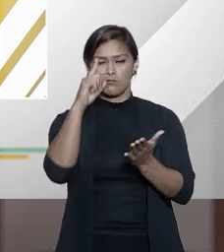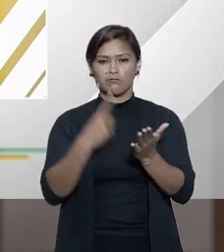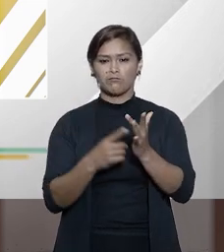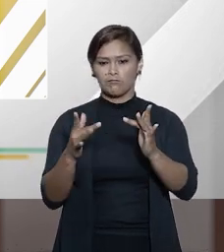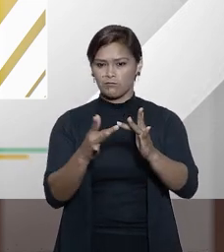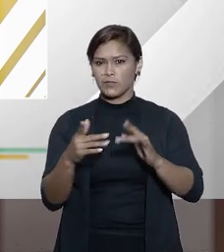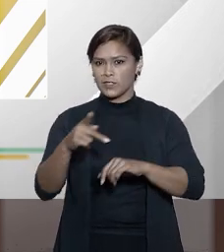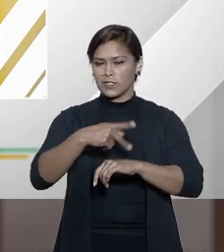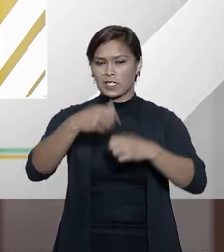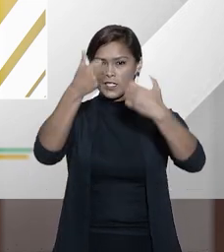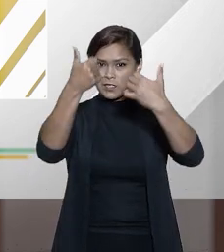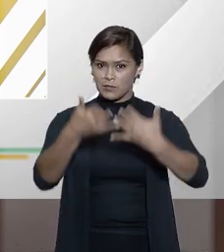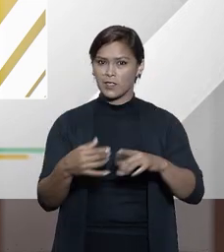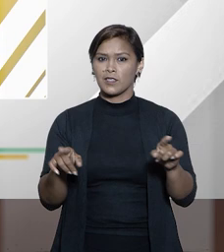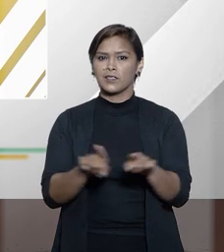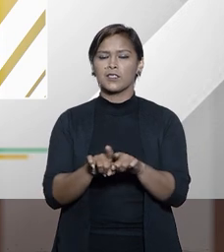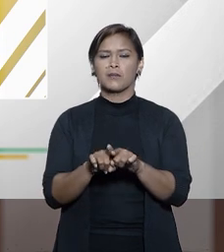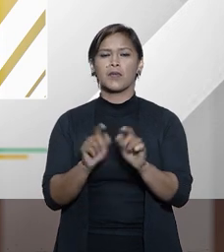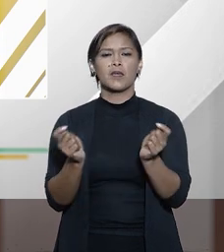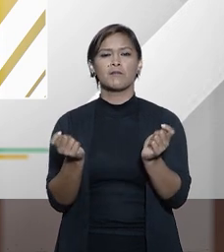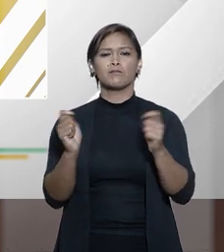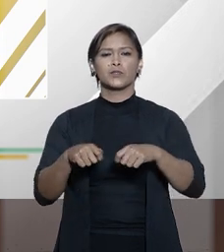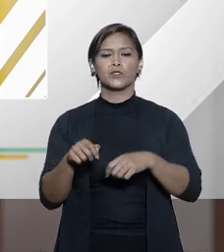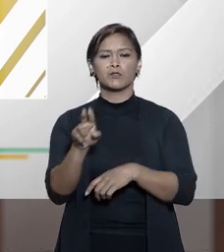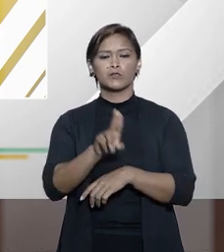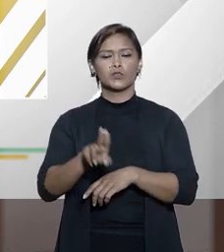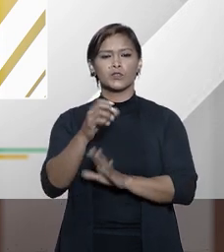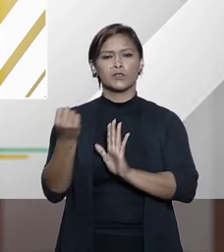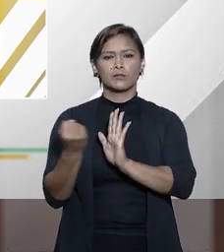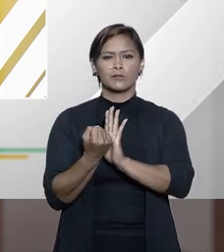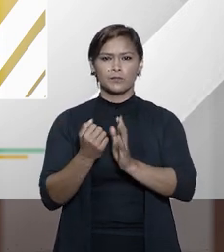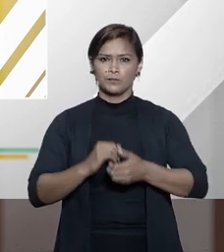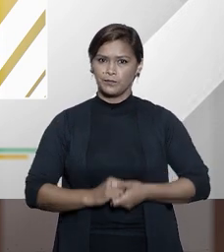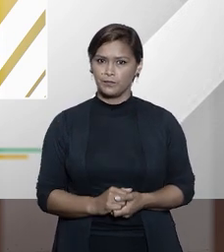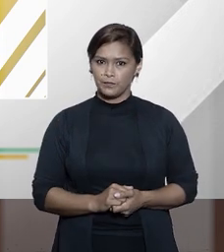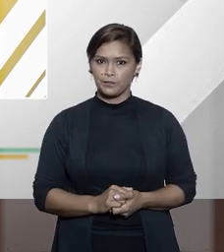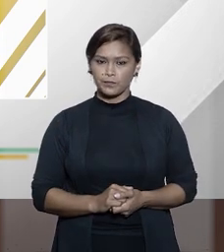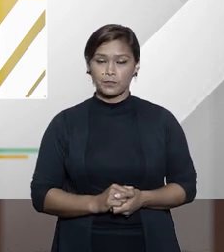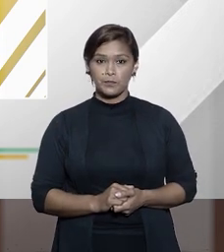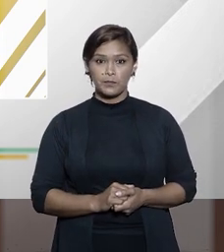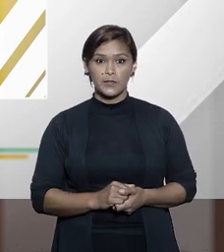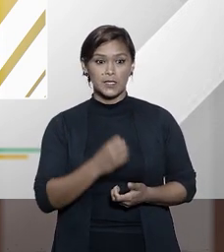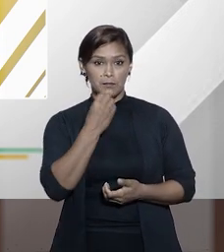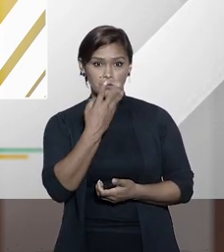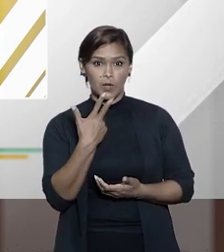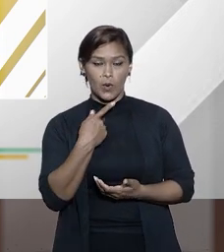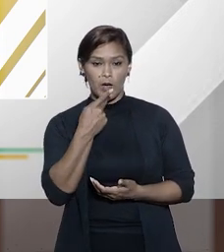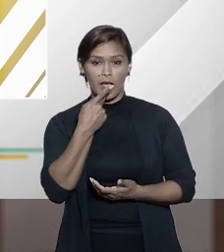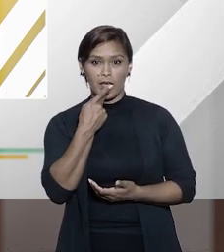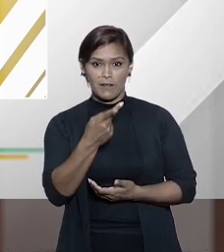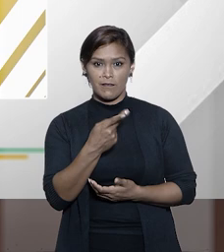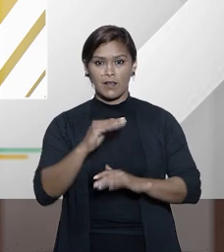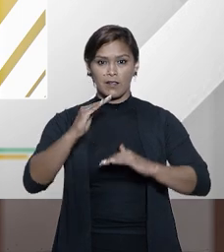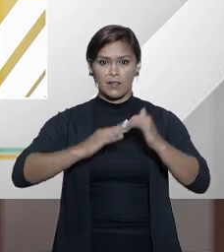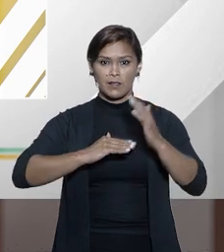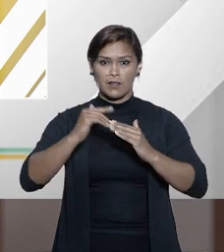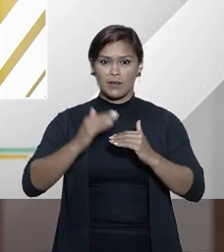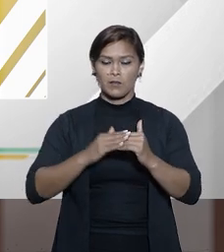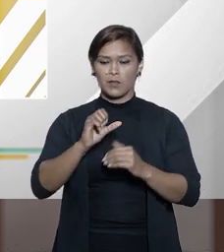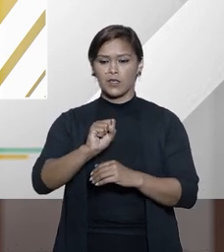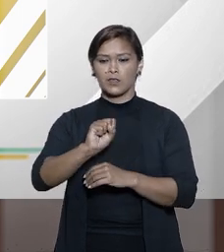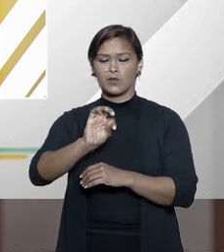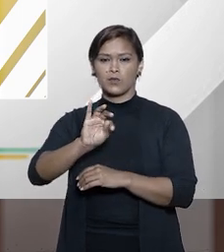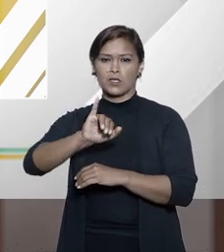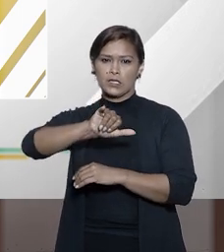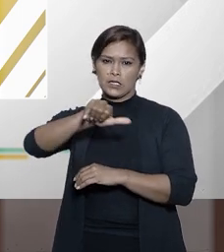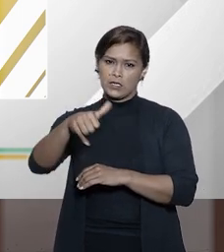estrangeira e explicasse também para que serve tal homologação. Olha, quando a gente fala da competência